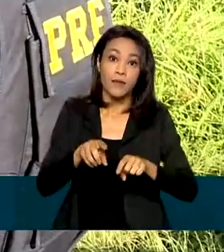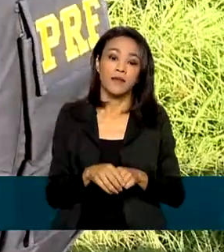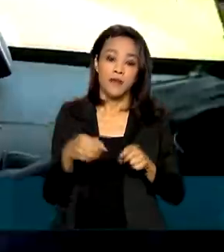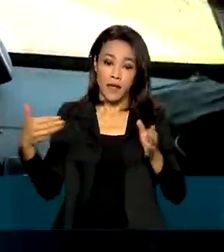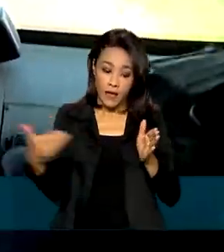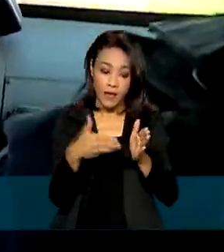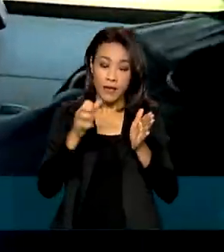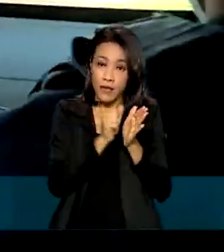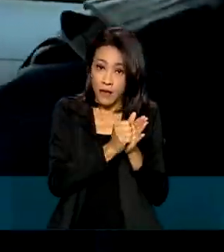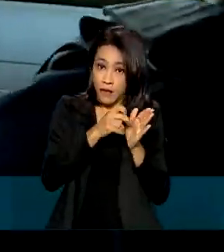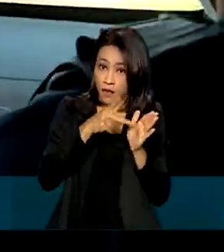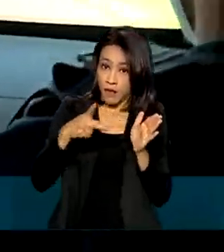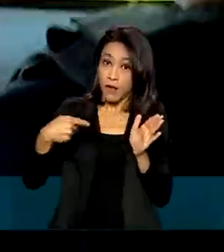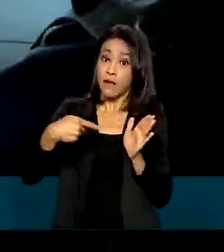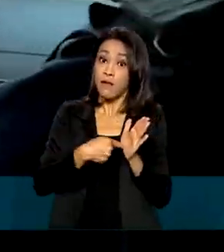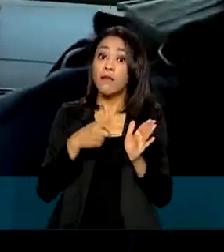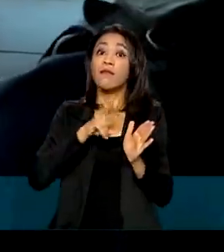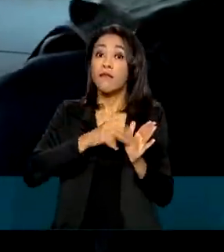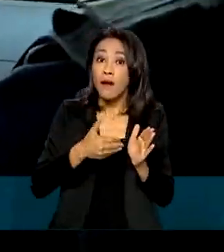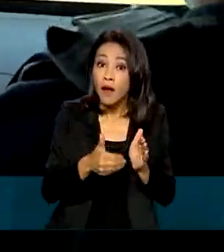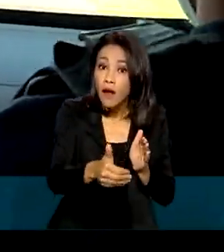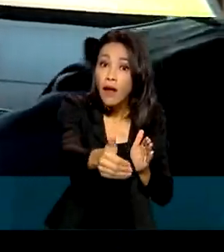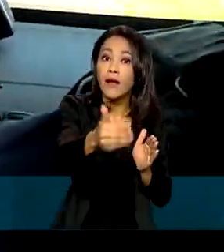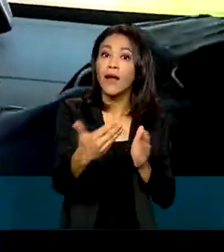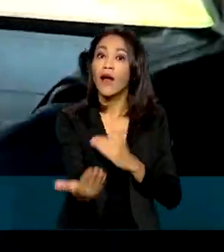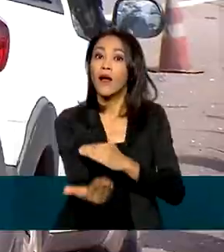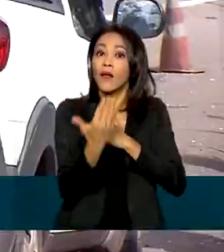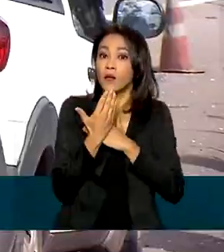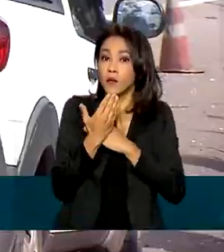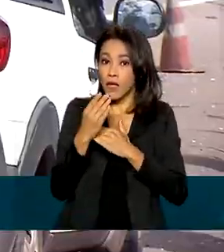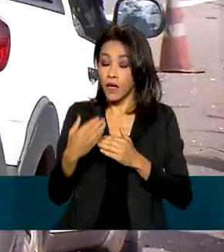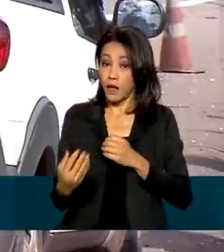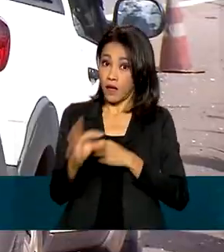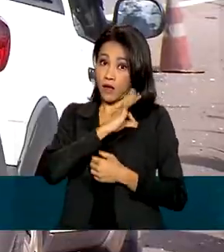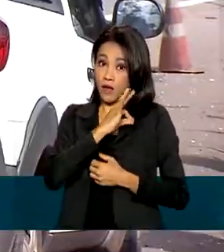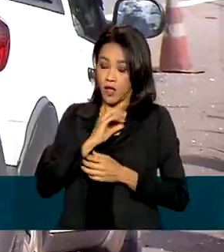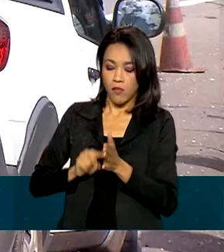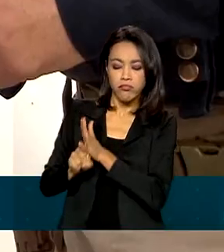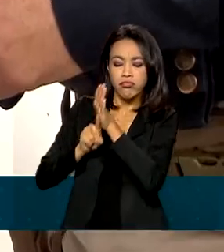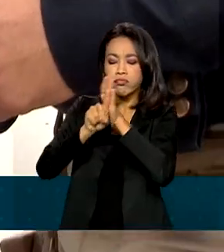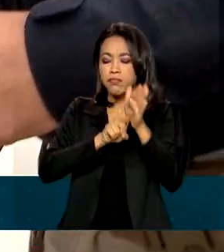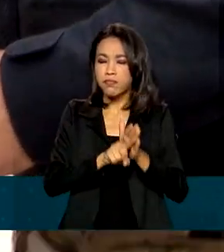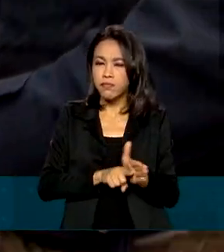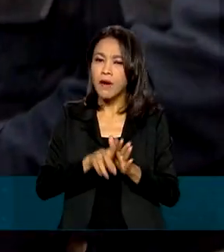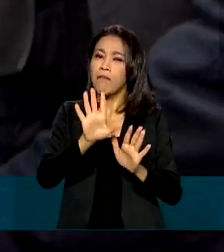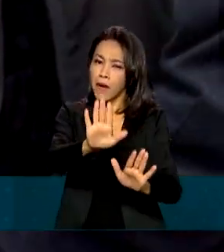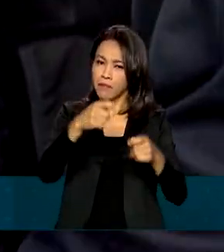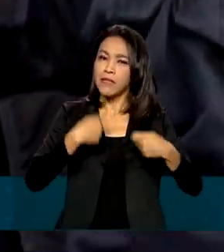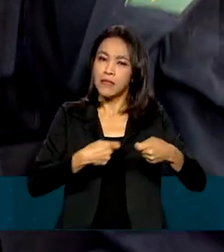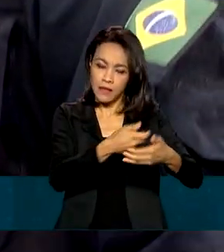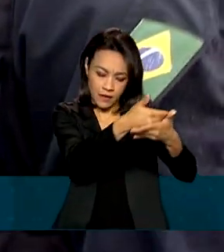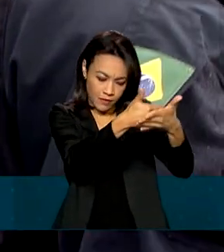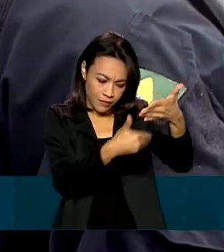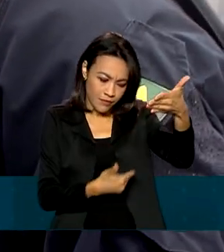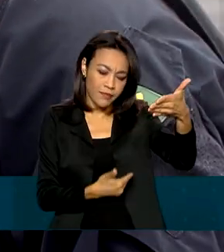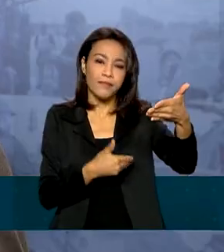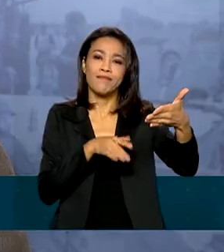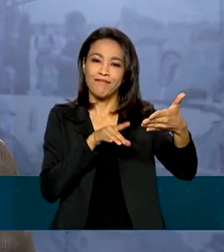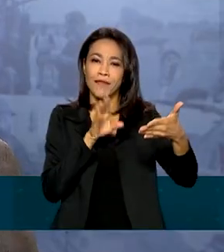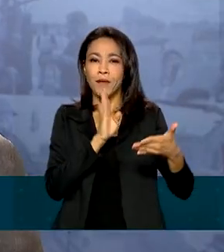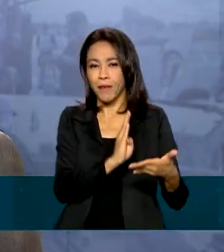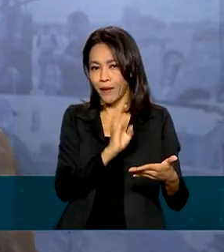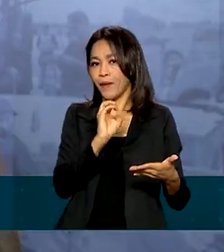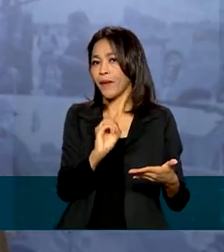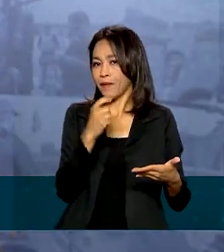aplicativo, vão agilizar o início das investigações, mas não dispensam o boletim de ocorrência na delegacia.